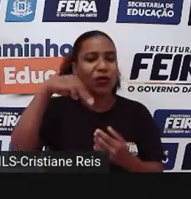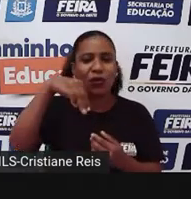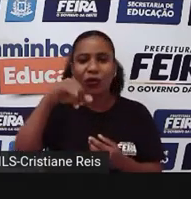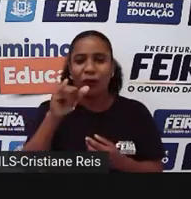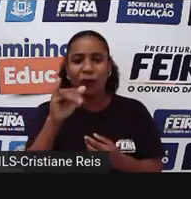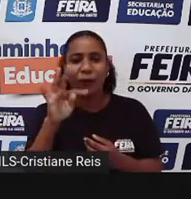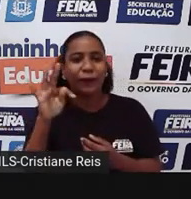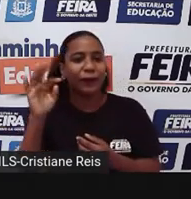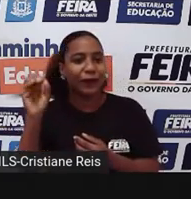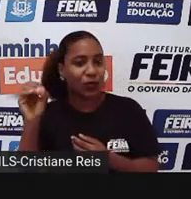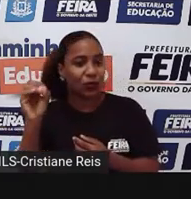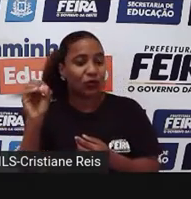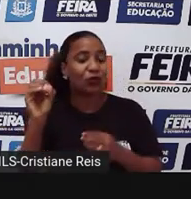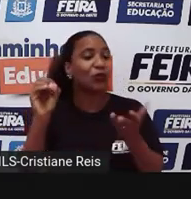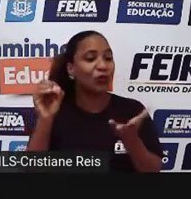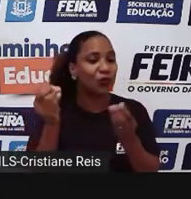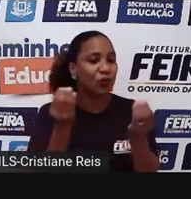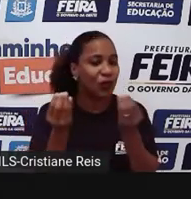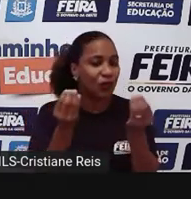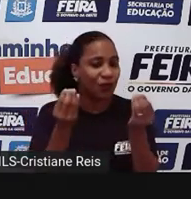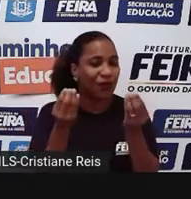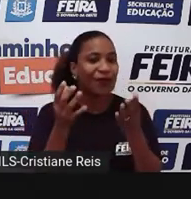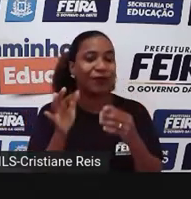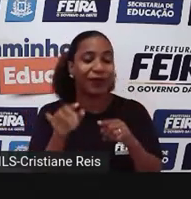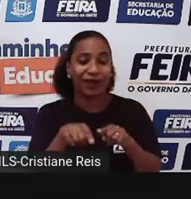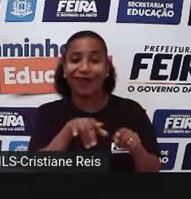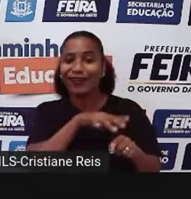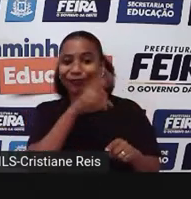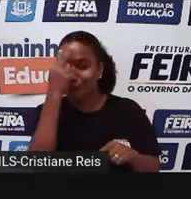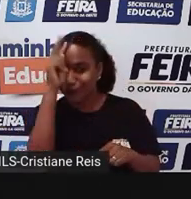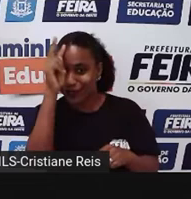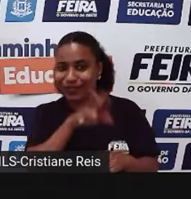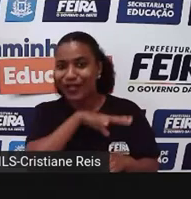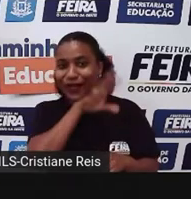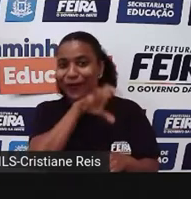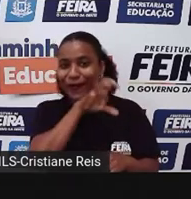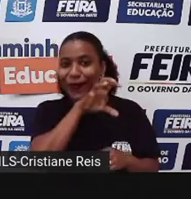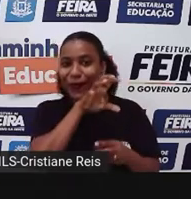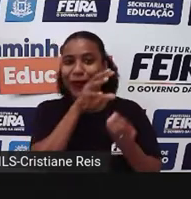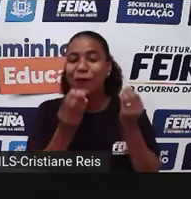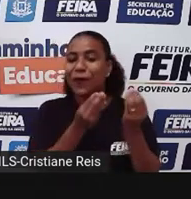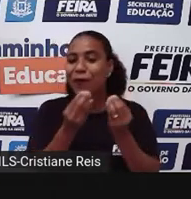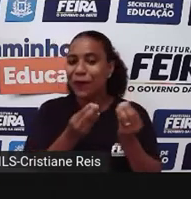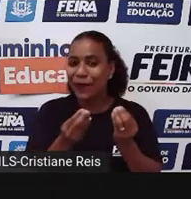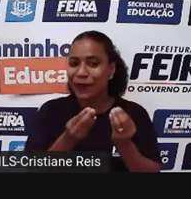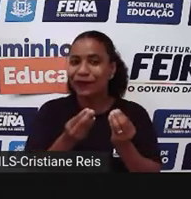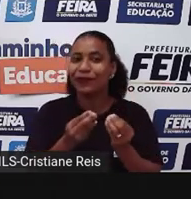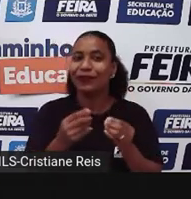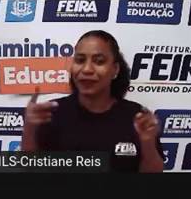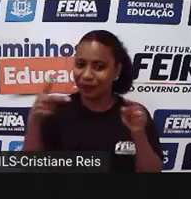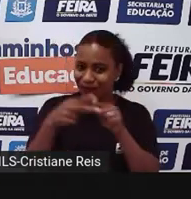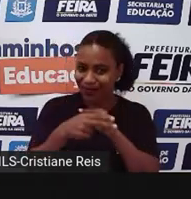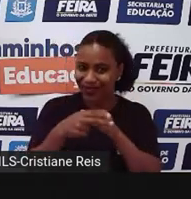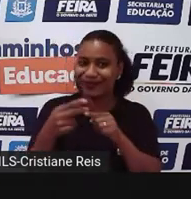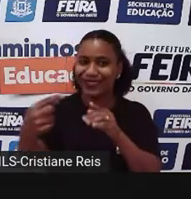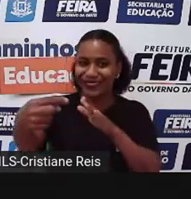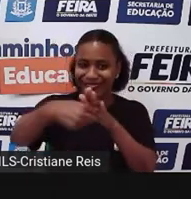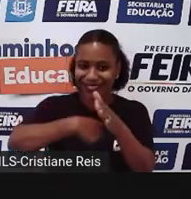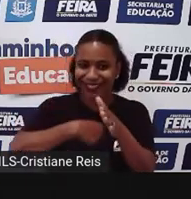folclore, dentro da lenda, dentro da fábula. Eu faço esses conceitos lá na frente. Aí, se você quiser interromper, fica à vontade, viu, Felipe?